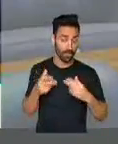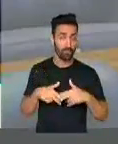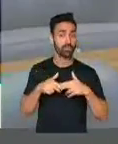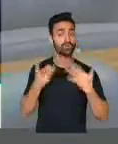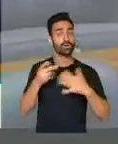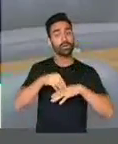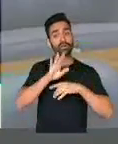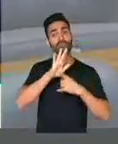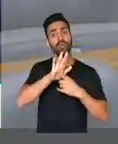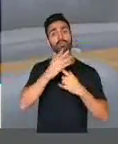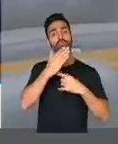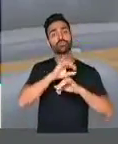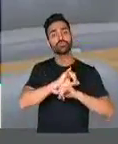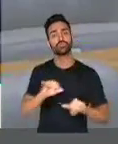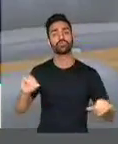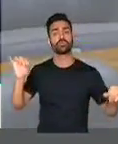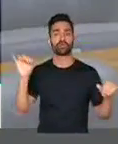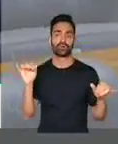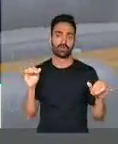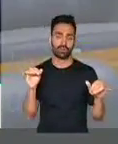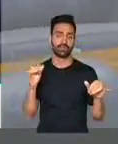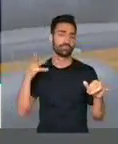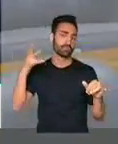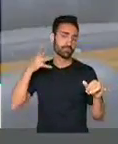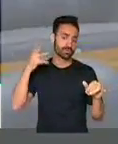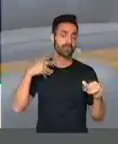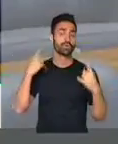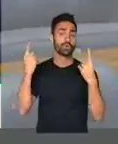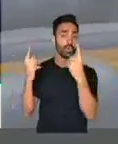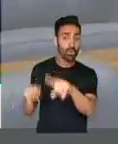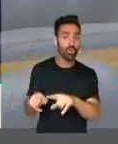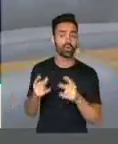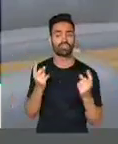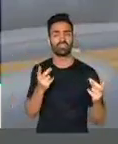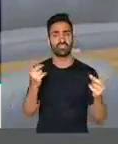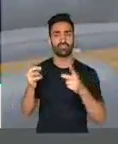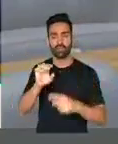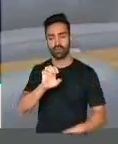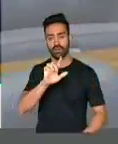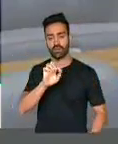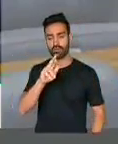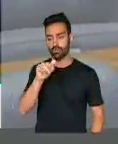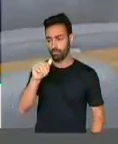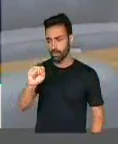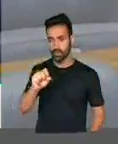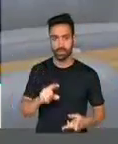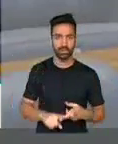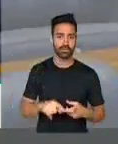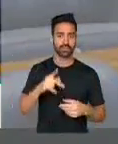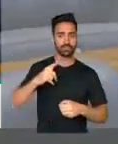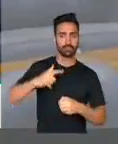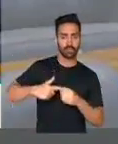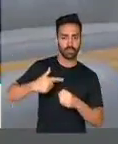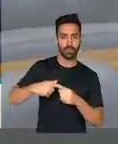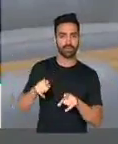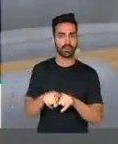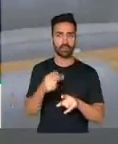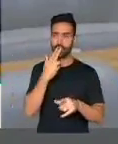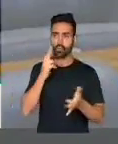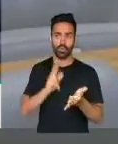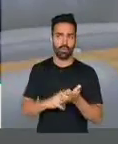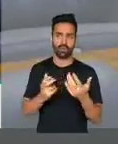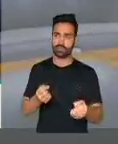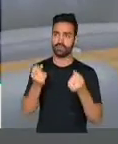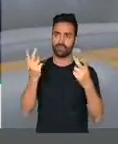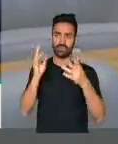aqui me manifestar, queria que fosse divulgado na voz do Brasil também essa fala minha, contra a privatização da Eletrobras, contra a privatização da Petrobras e contra a privatização dos Correios. E